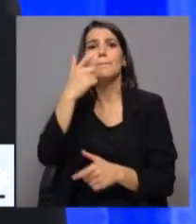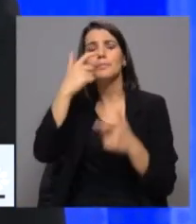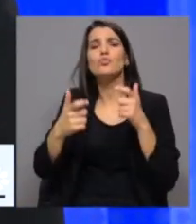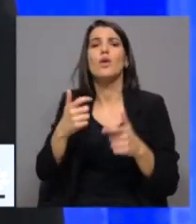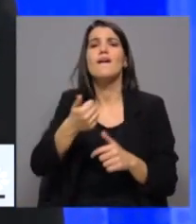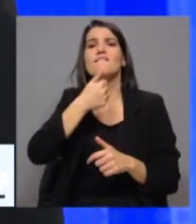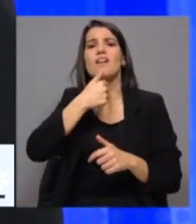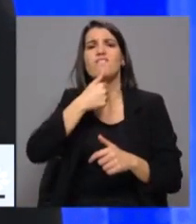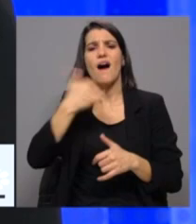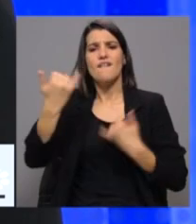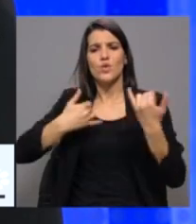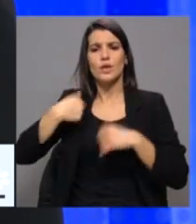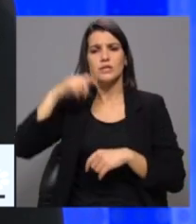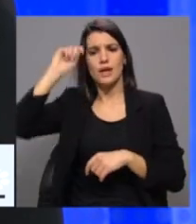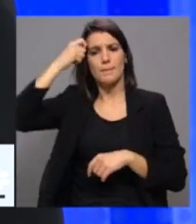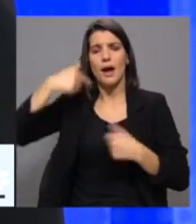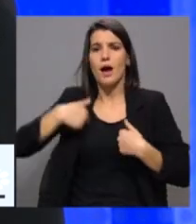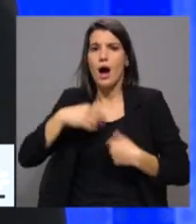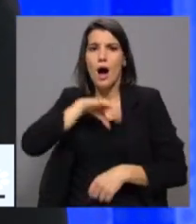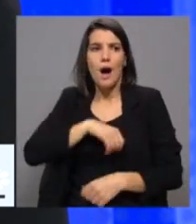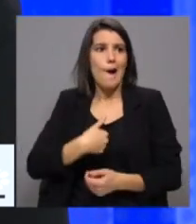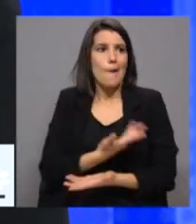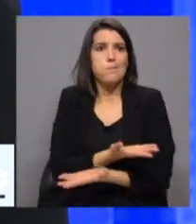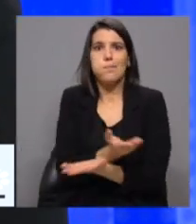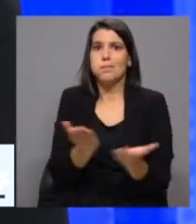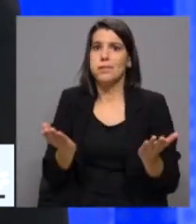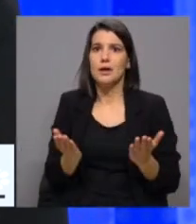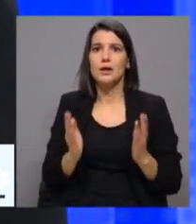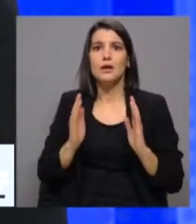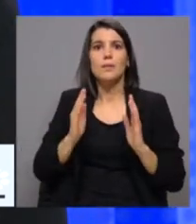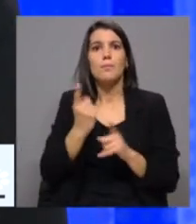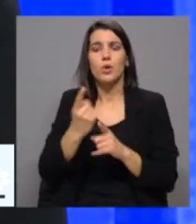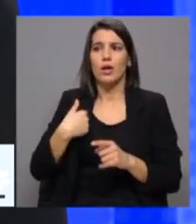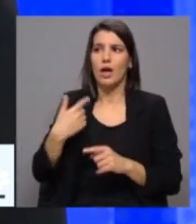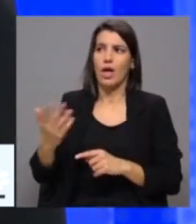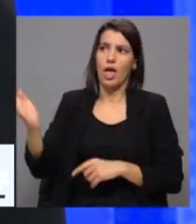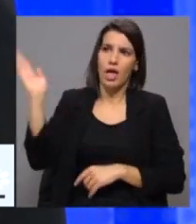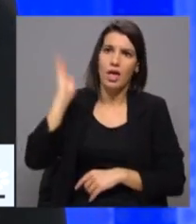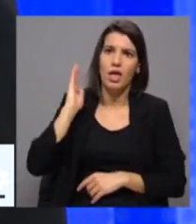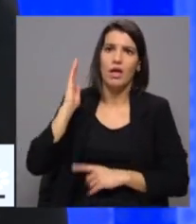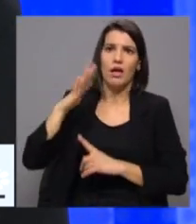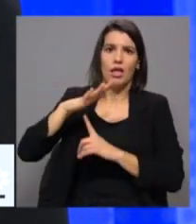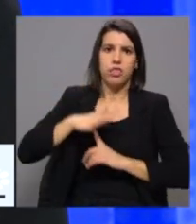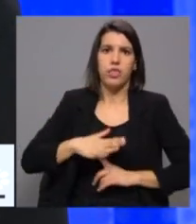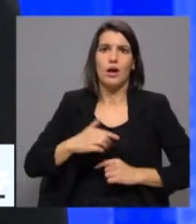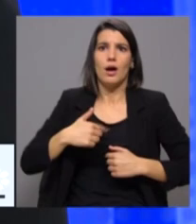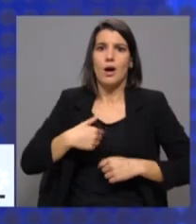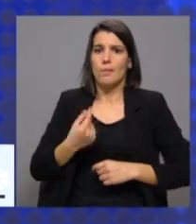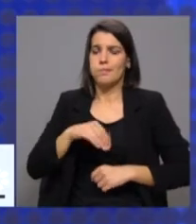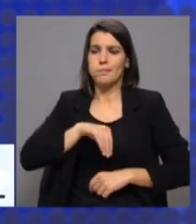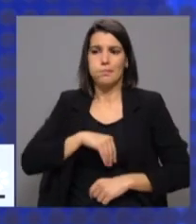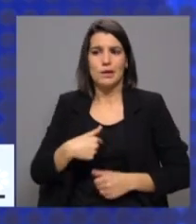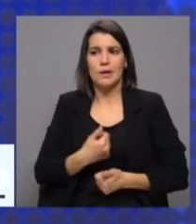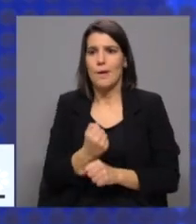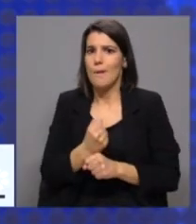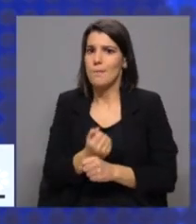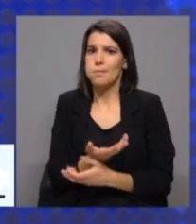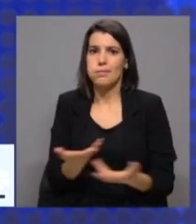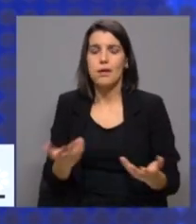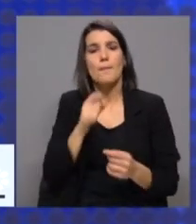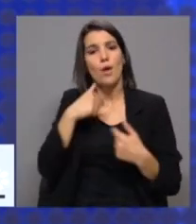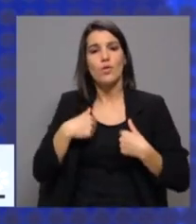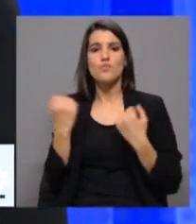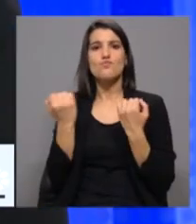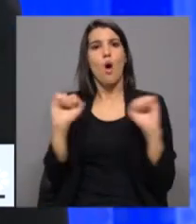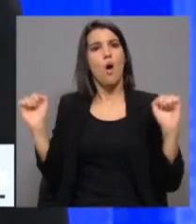doméstica que tantas vezes não têm outras formas de rendimento, precisamente pela subjugação económica a que são sujeitas e que permitiria poderem ter uma autonomização